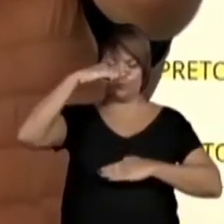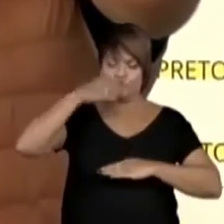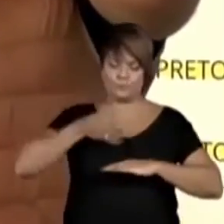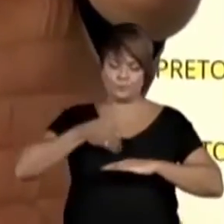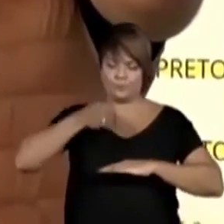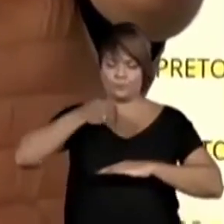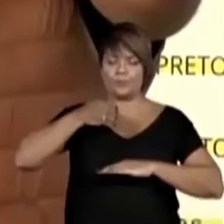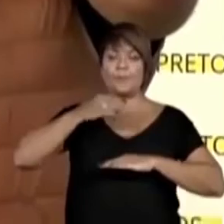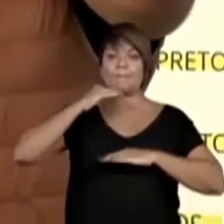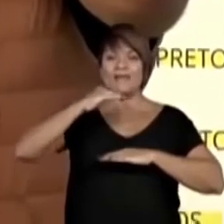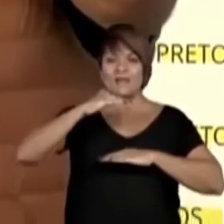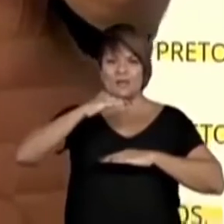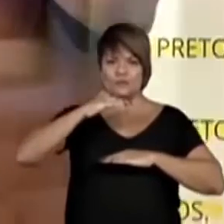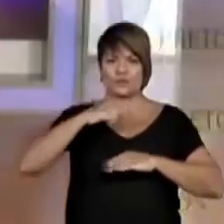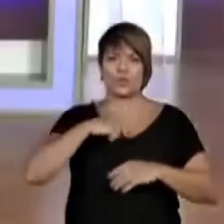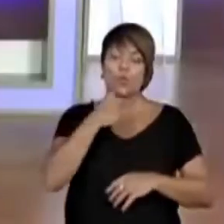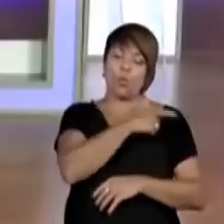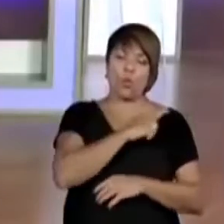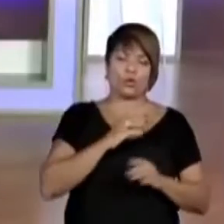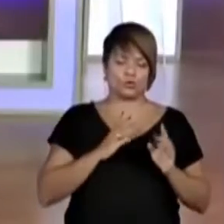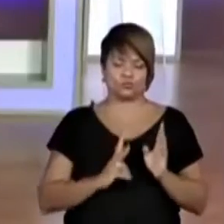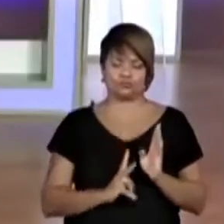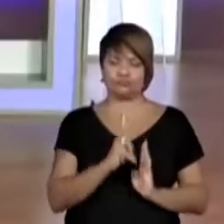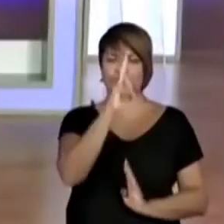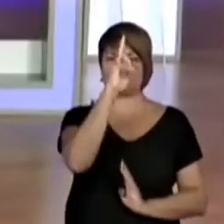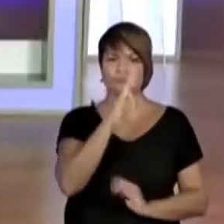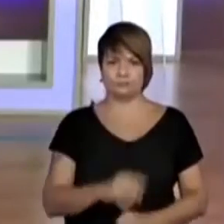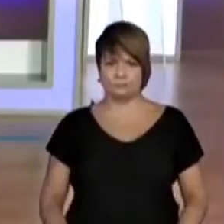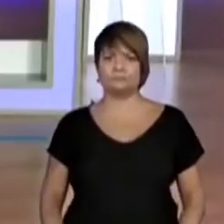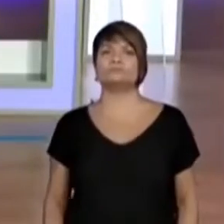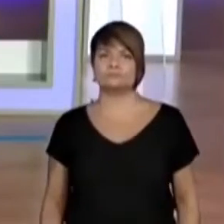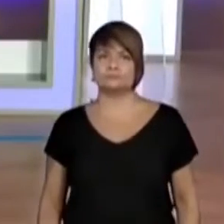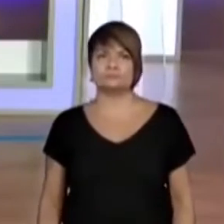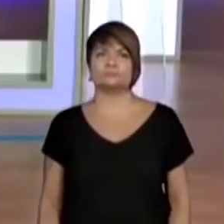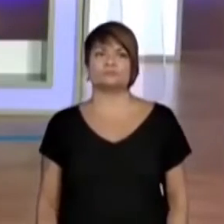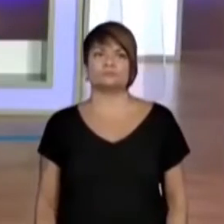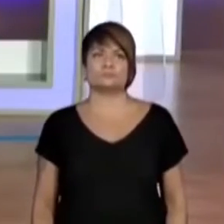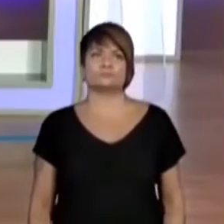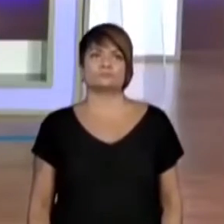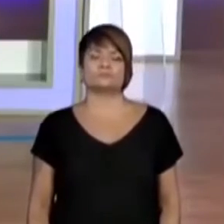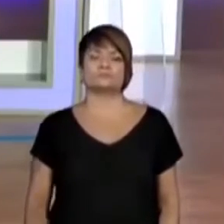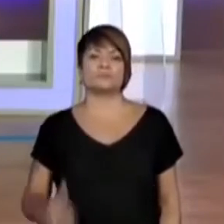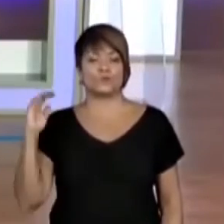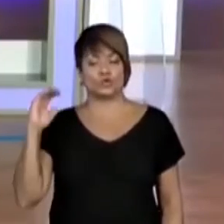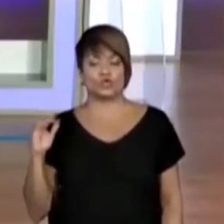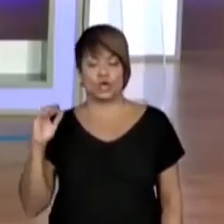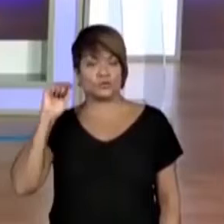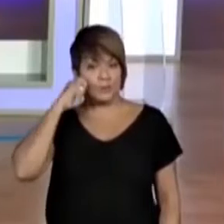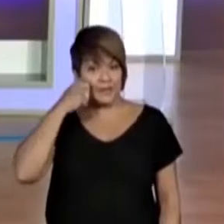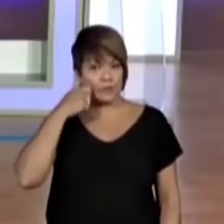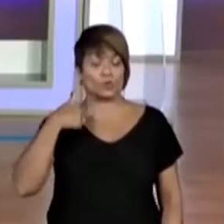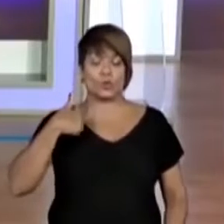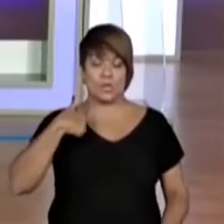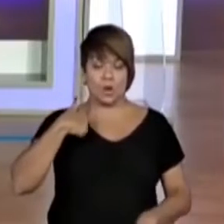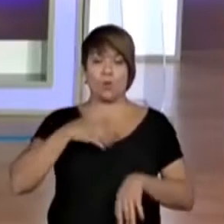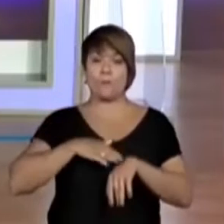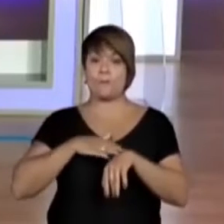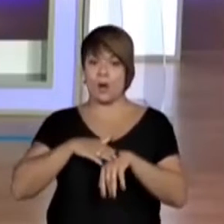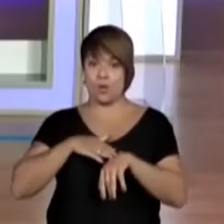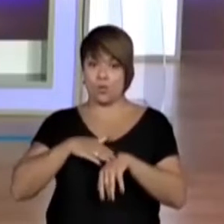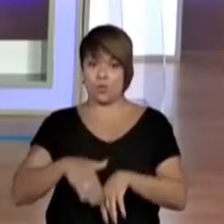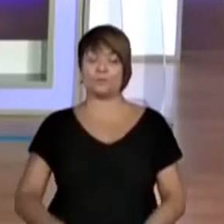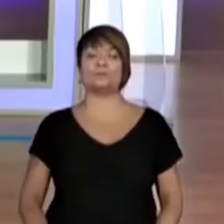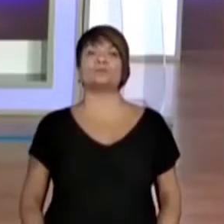fazer, não tem, professor? Exato, duas formas de fazer. A professora vai pegar esse daqui e eu vou pegar isso e a vai fazer junto. Sim.